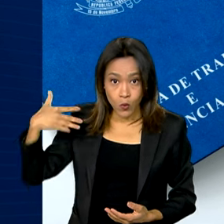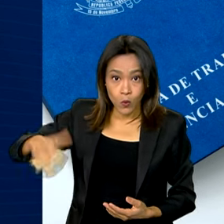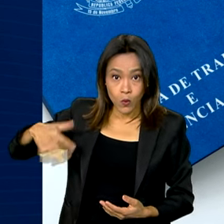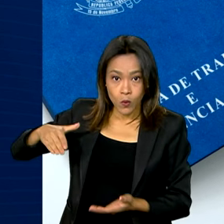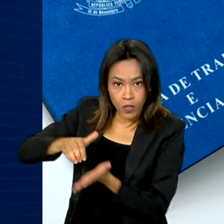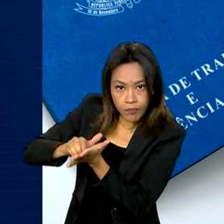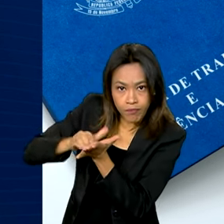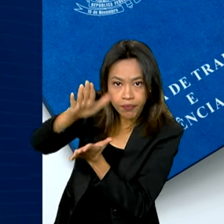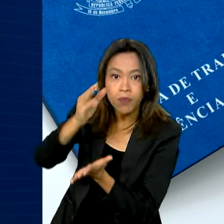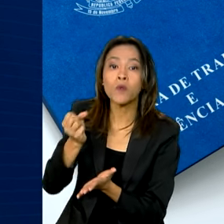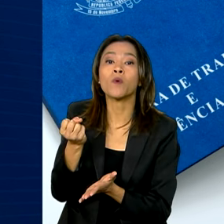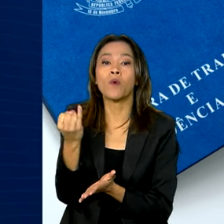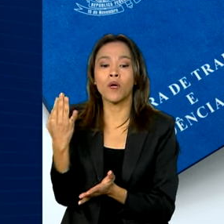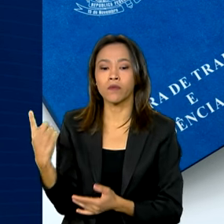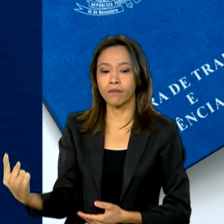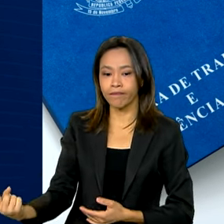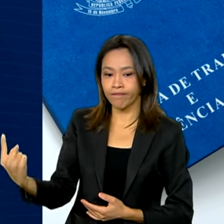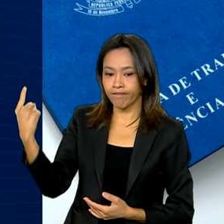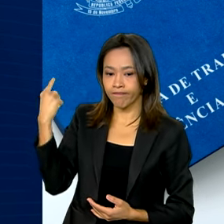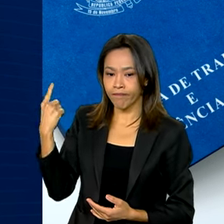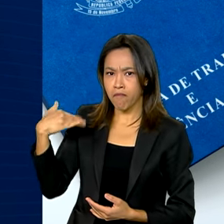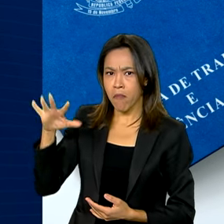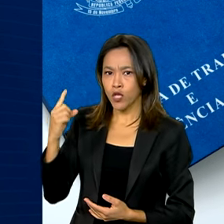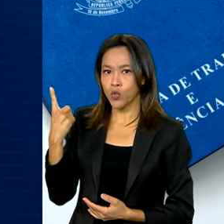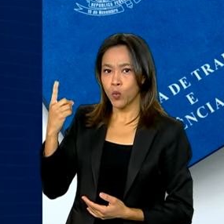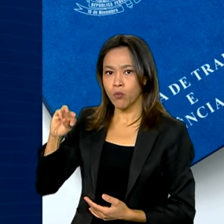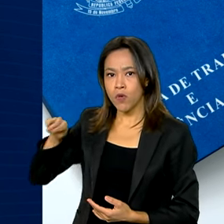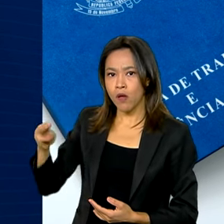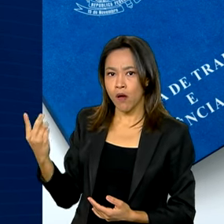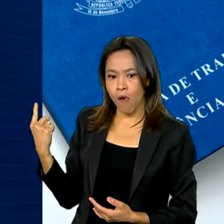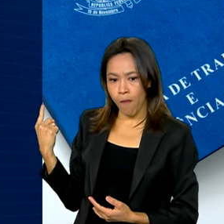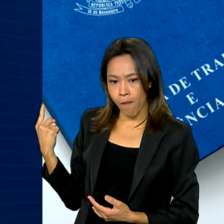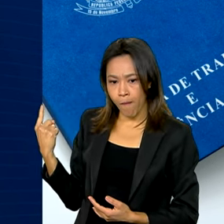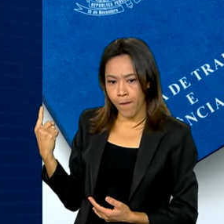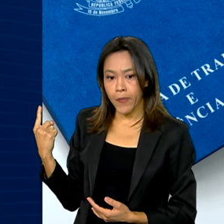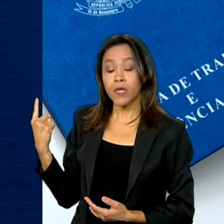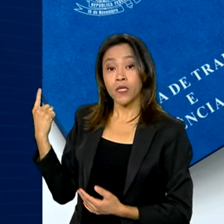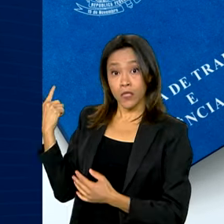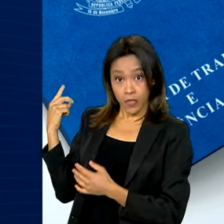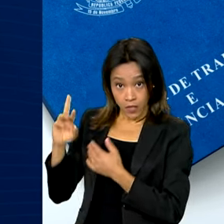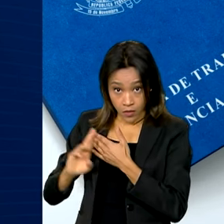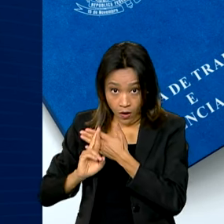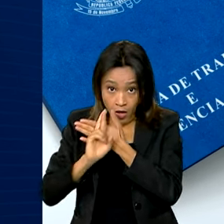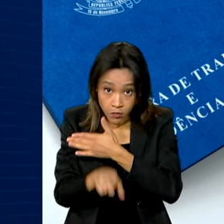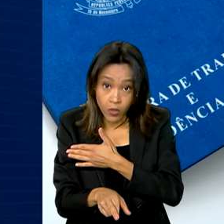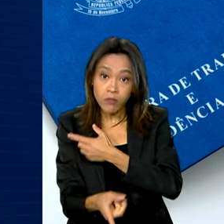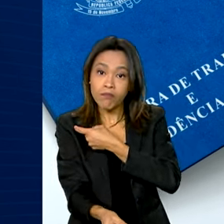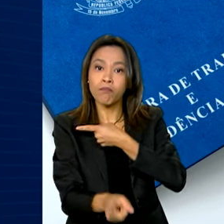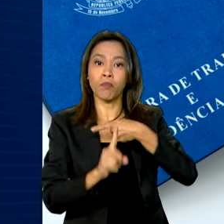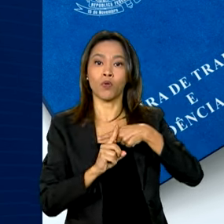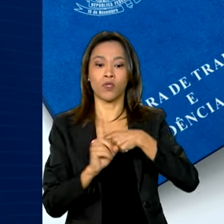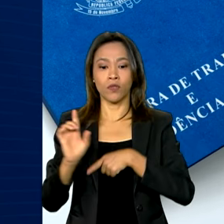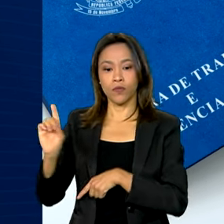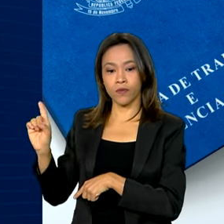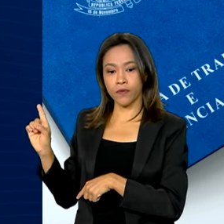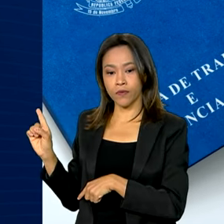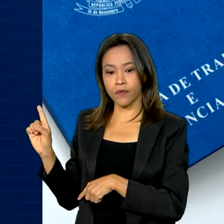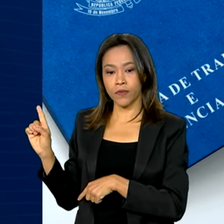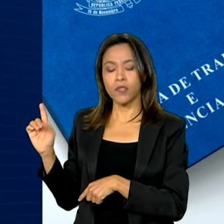demitidos 1 milhão 984 mil o que gerou um saldo positivo de